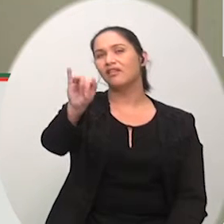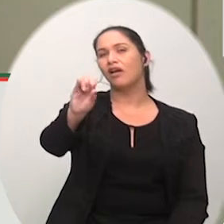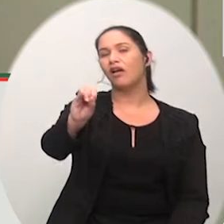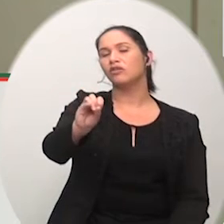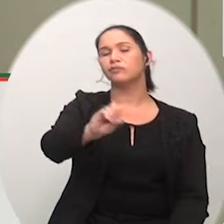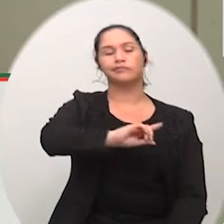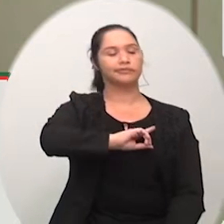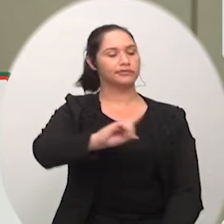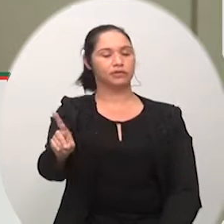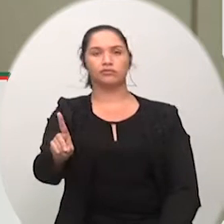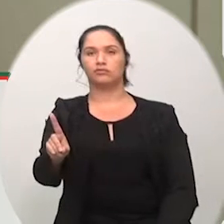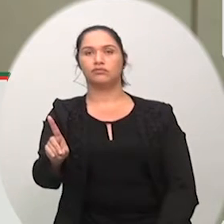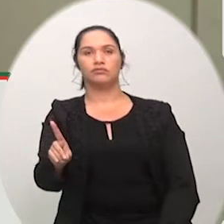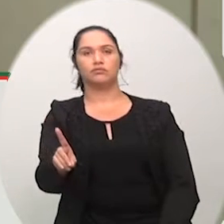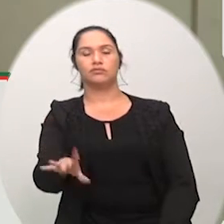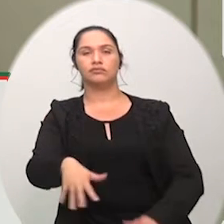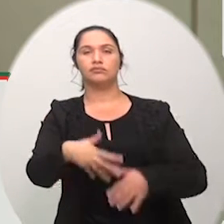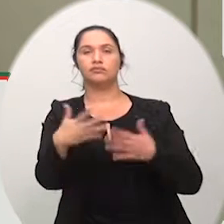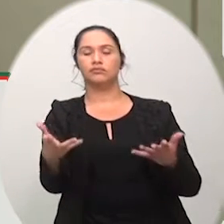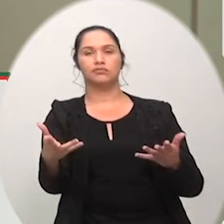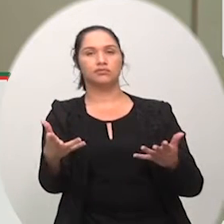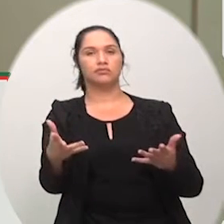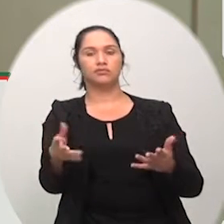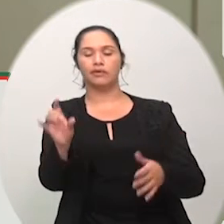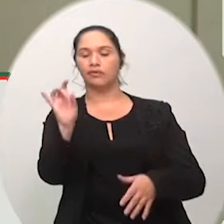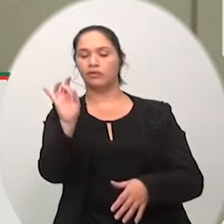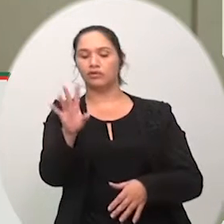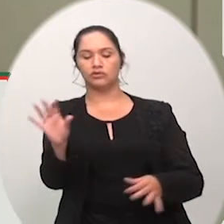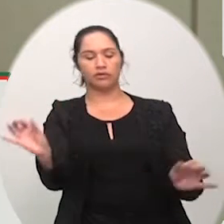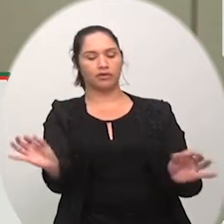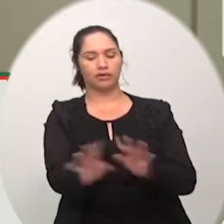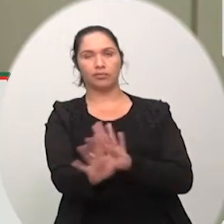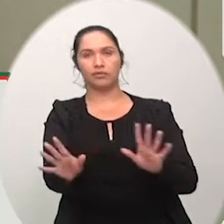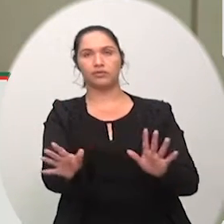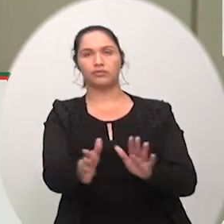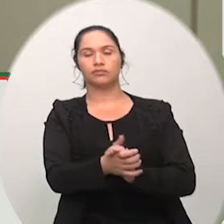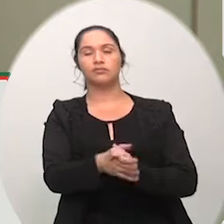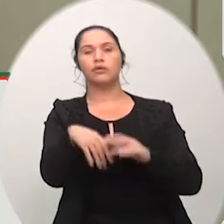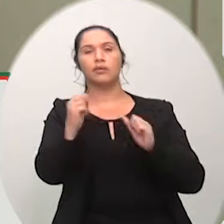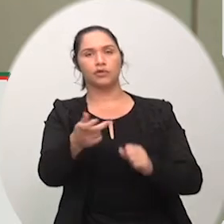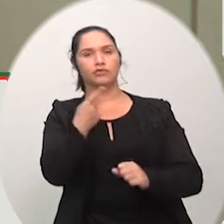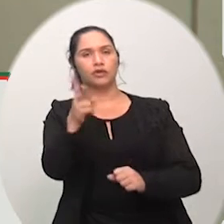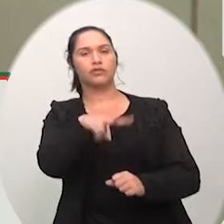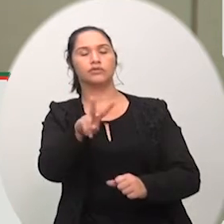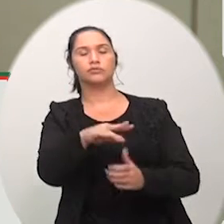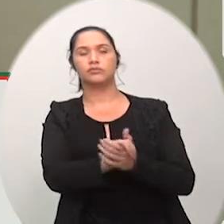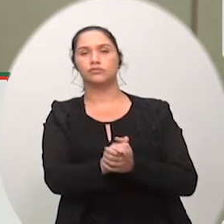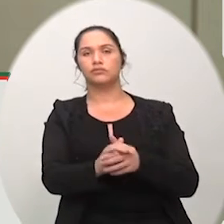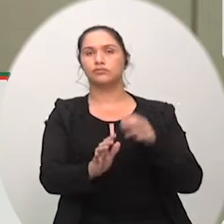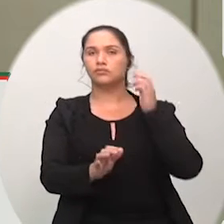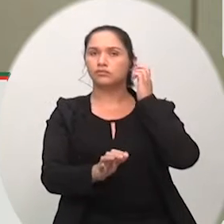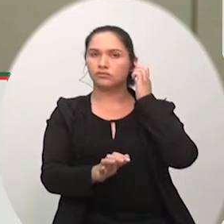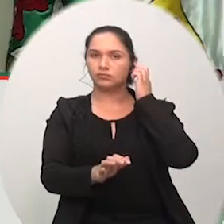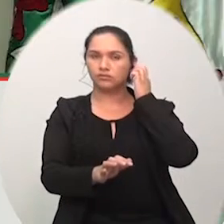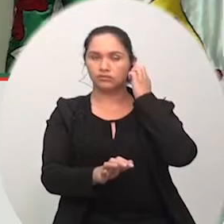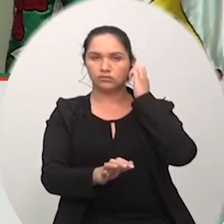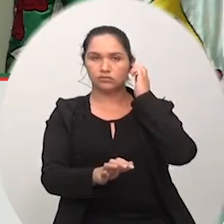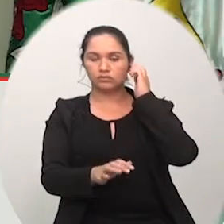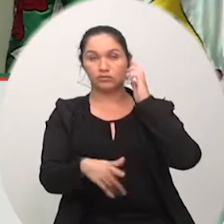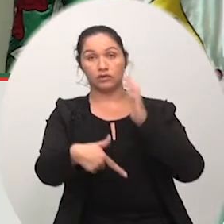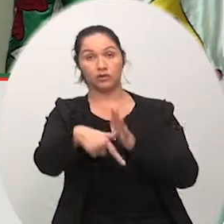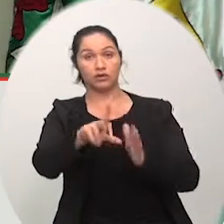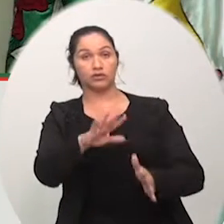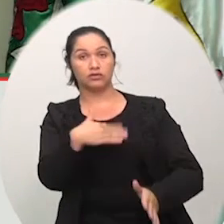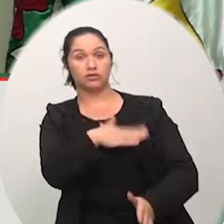e sepultar isso de uma vez por toda uma parte vereador antes de mais nada o